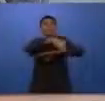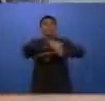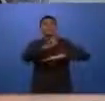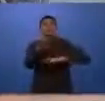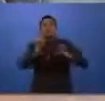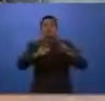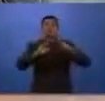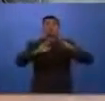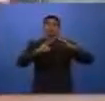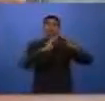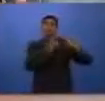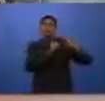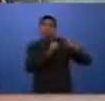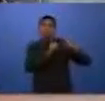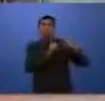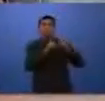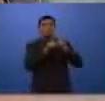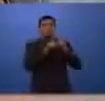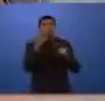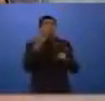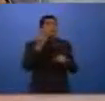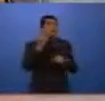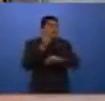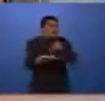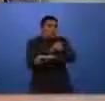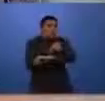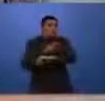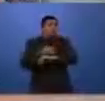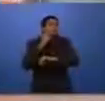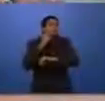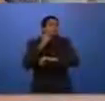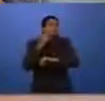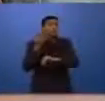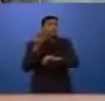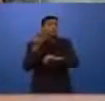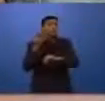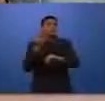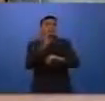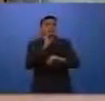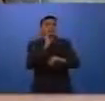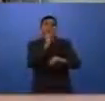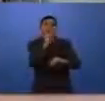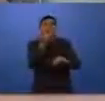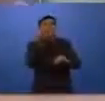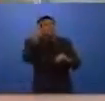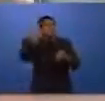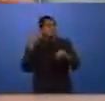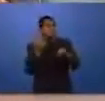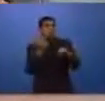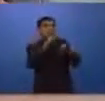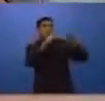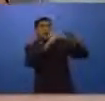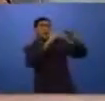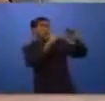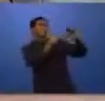número da residência, características da própria residência, são importantes como a cor de um portão, a cor da porta, a cor do